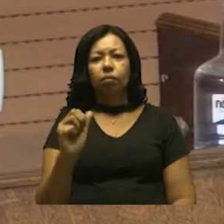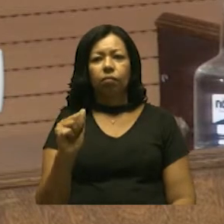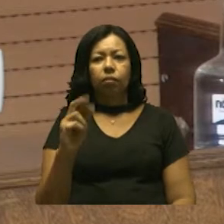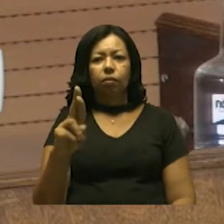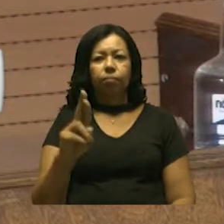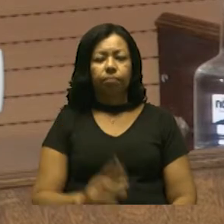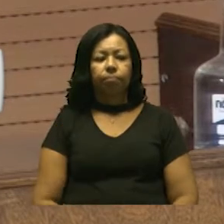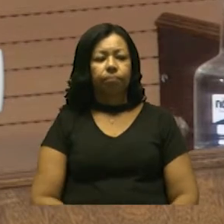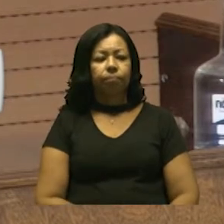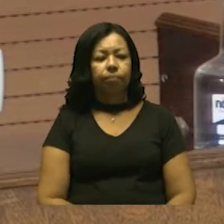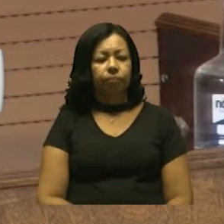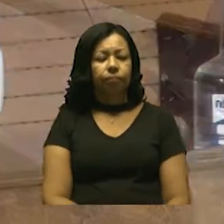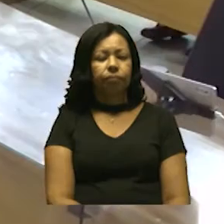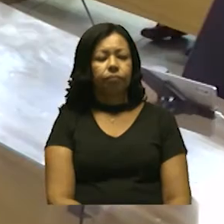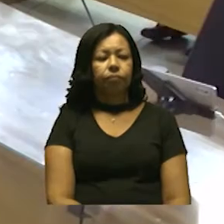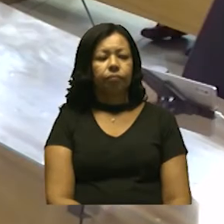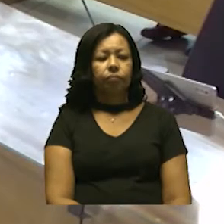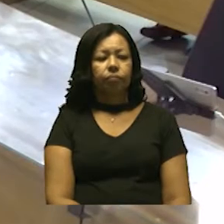Sr.